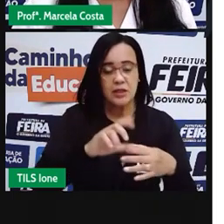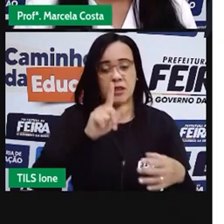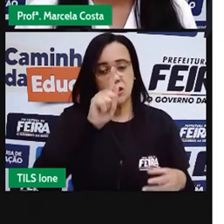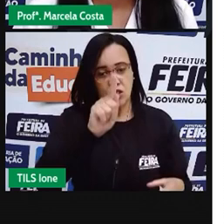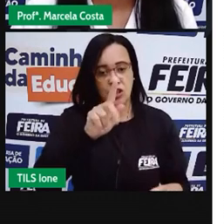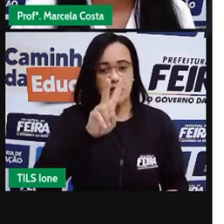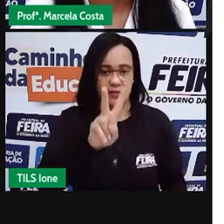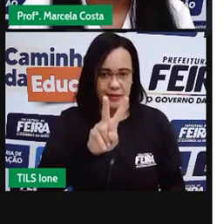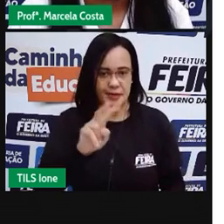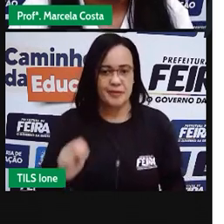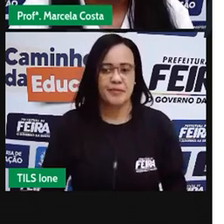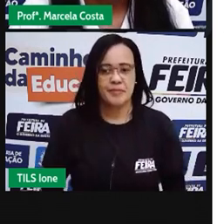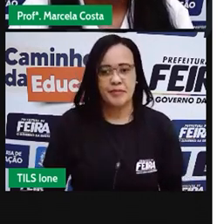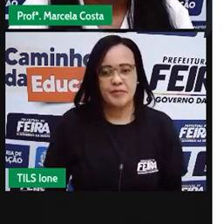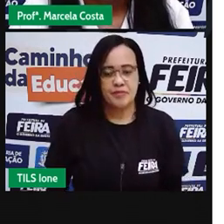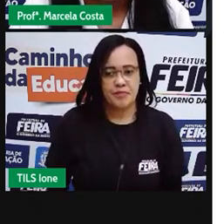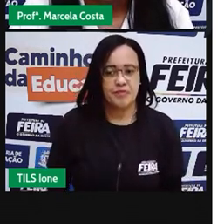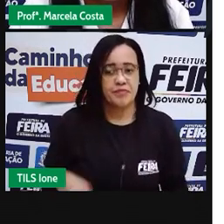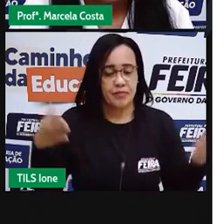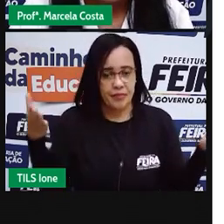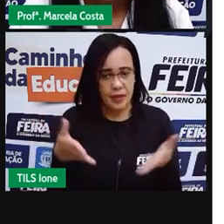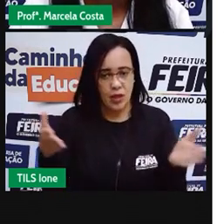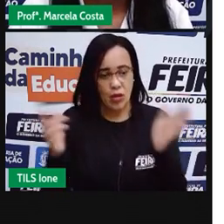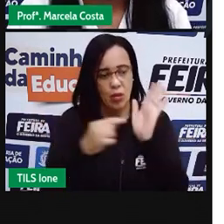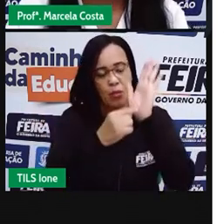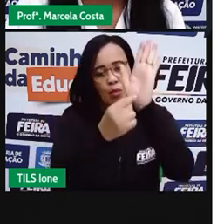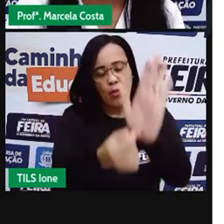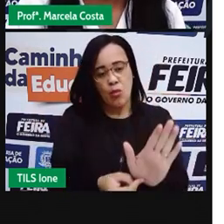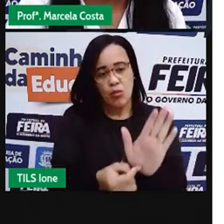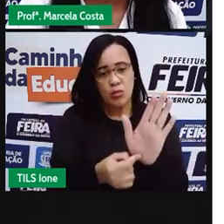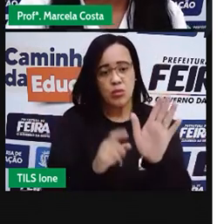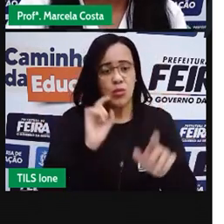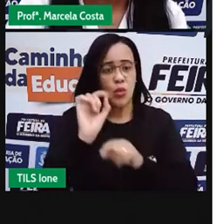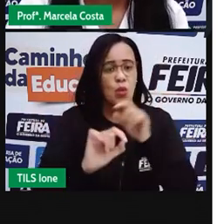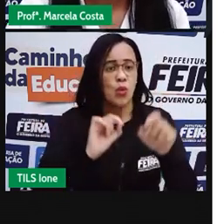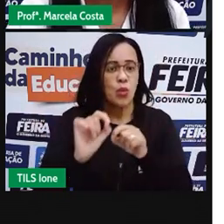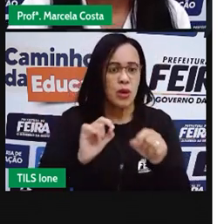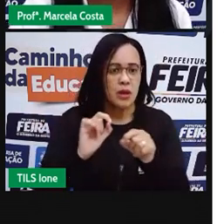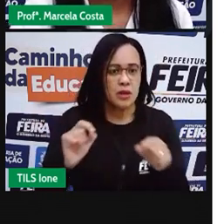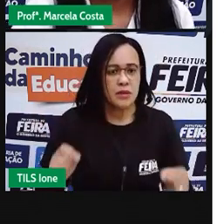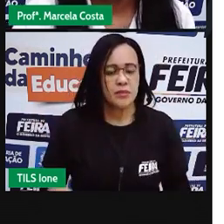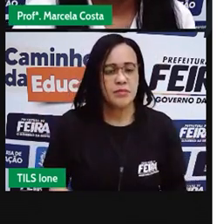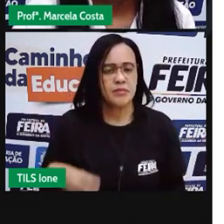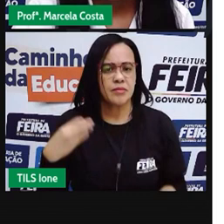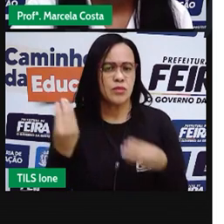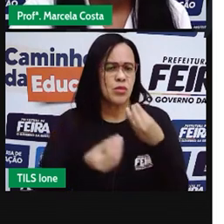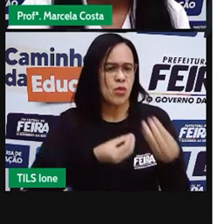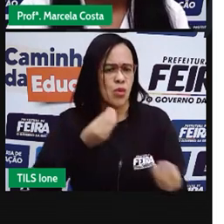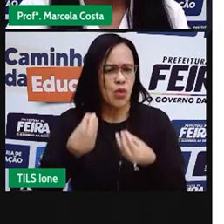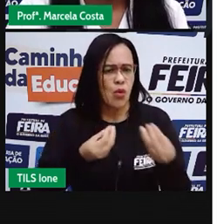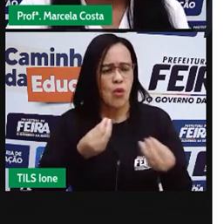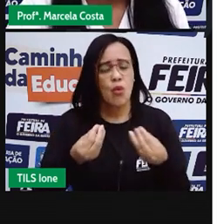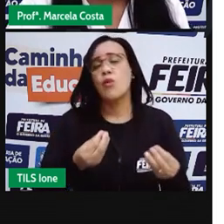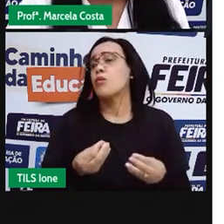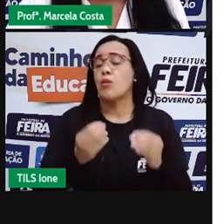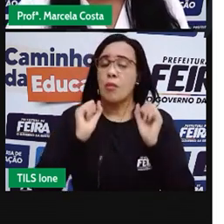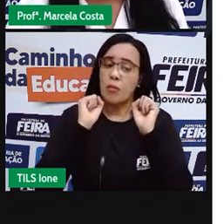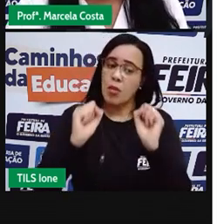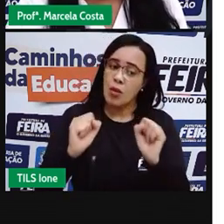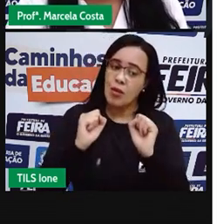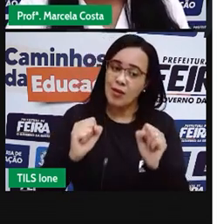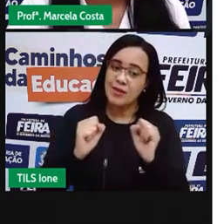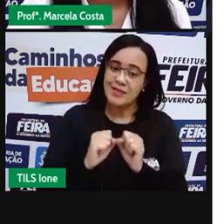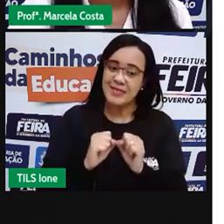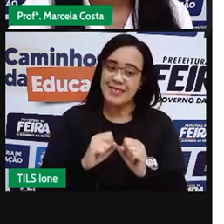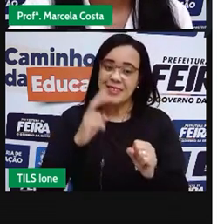Agora, Cris, eu quero mostrar para vocês, como a gente pode acertar, onde localização